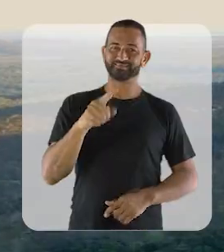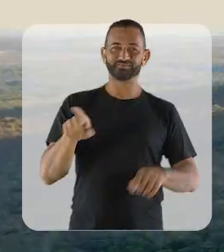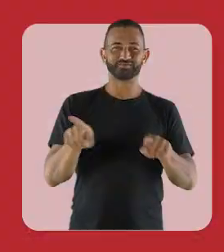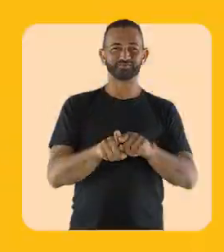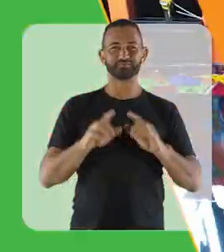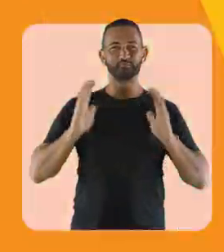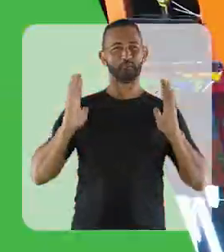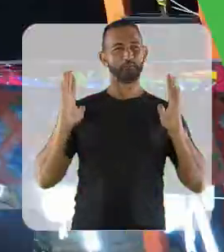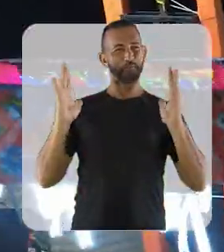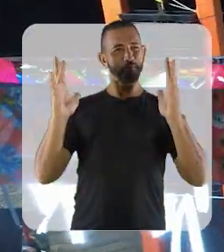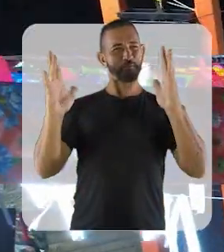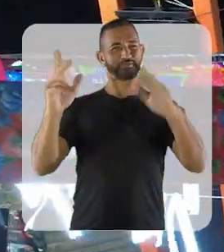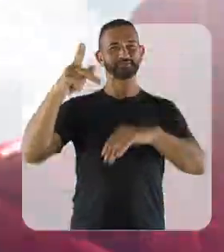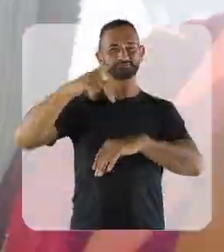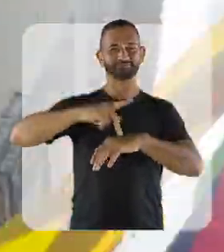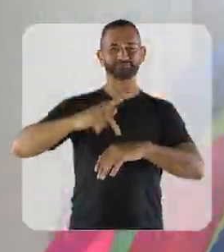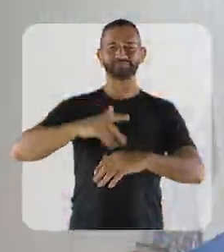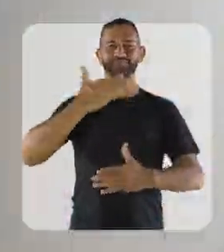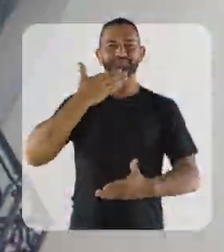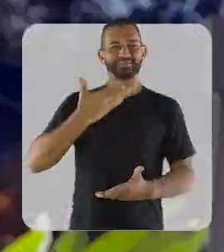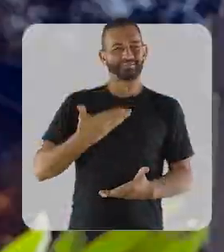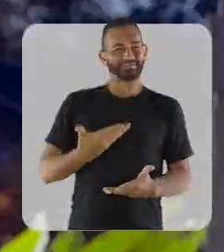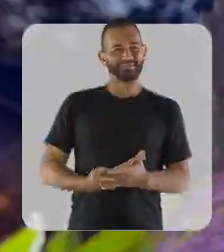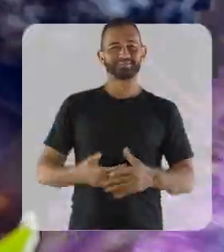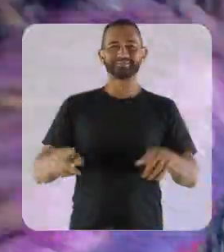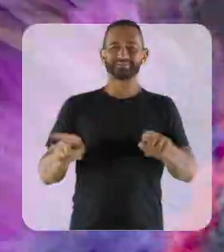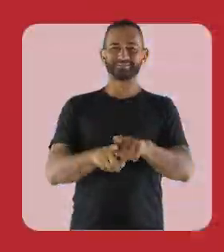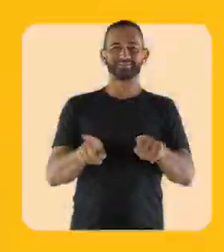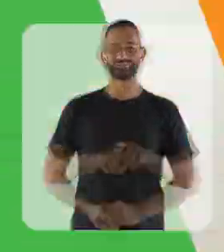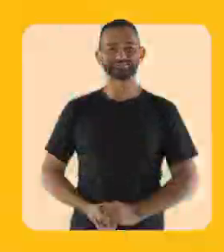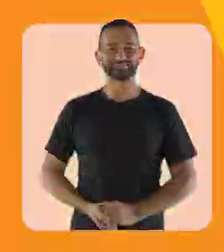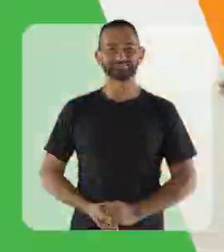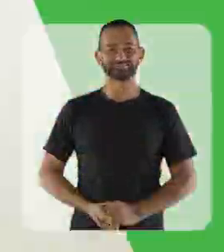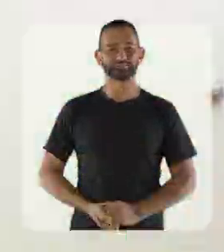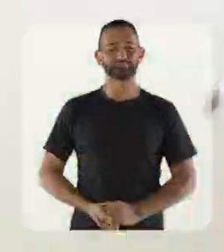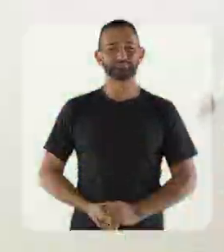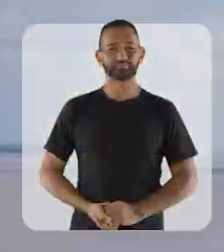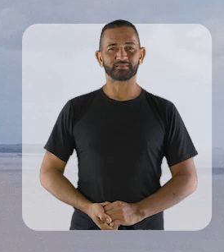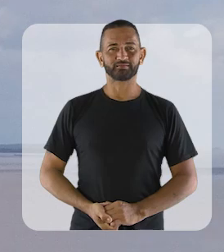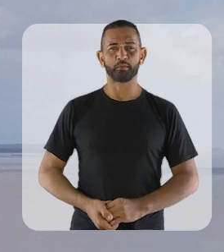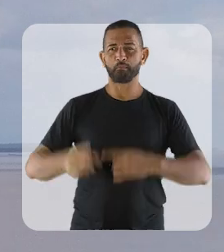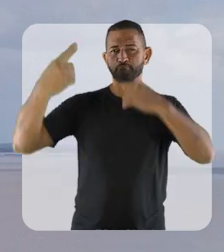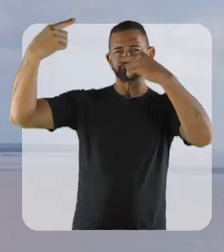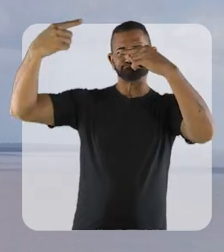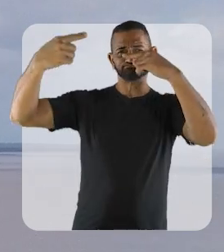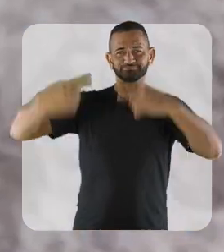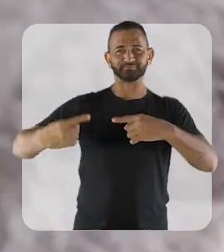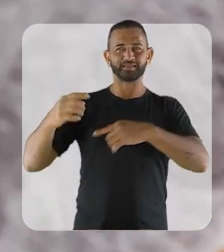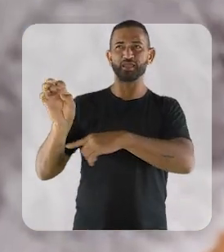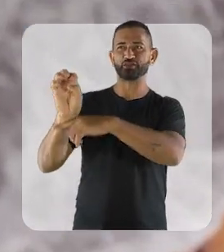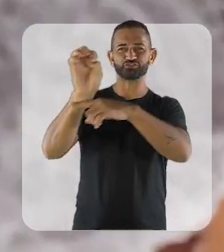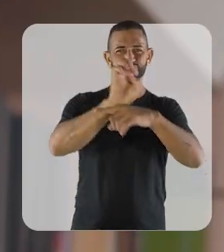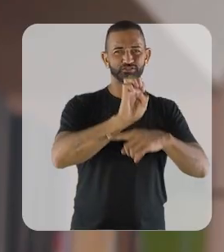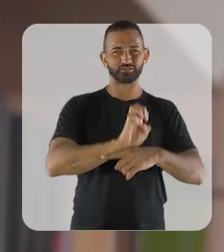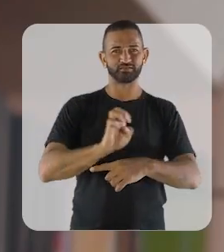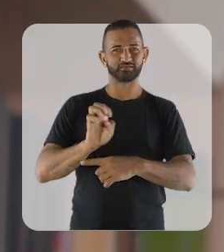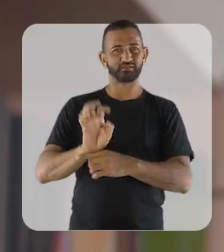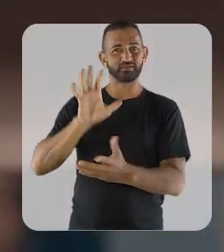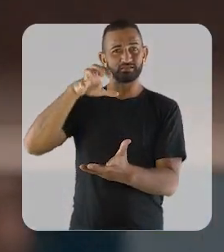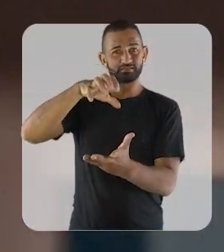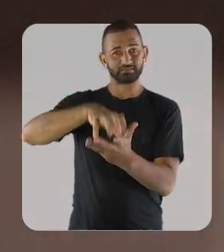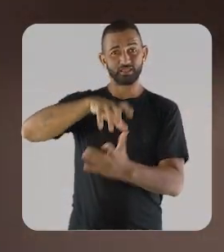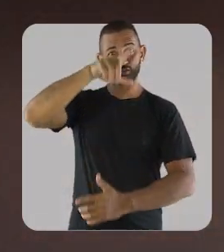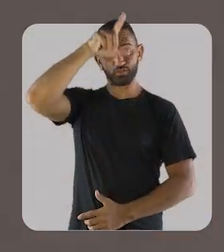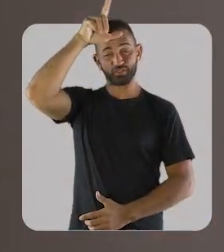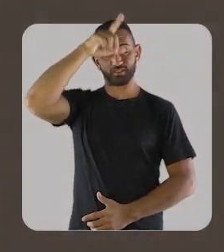cânions. Um estado de encantos, lendas e mistérios. No ranking de competitividade dos estados, do Centro